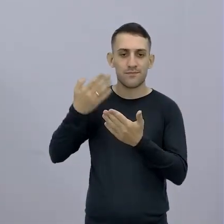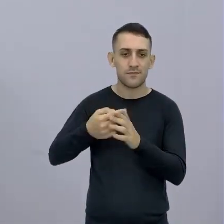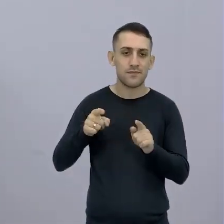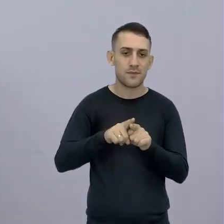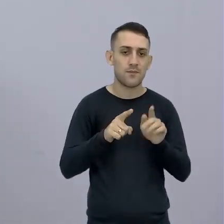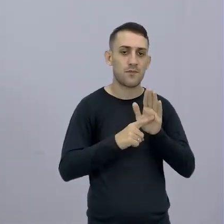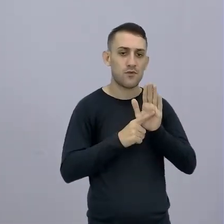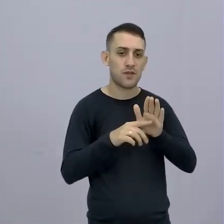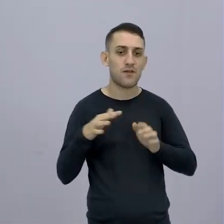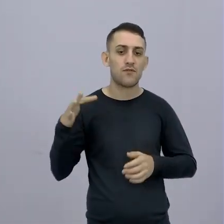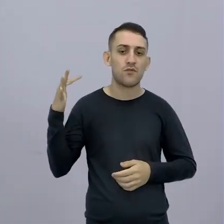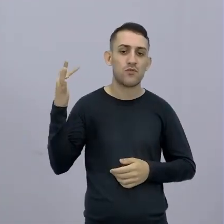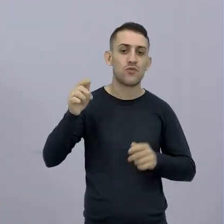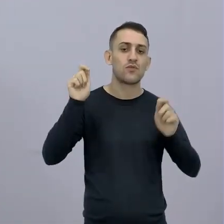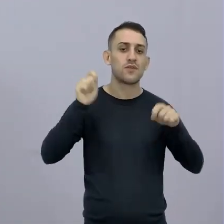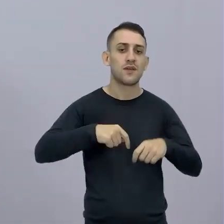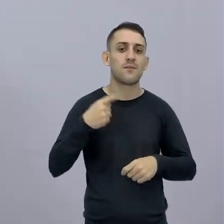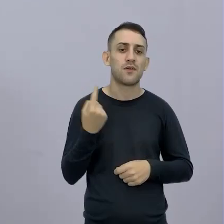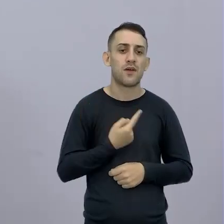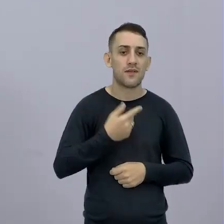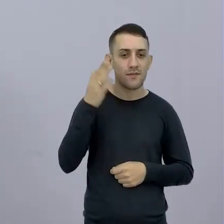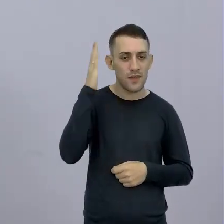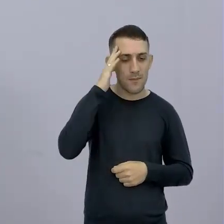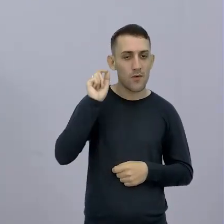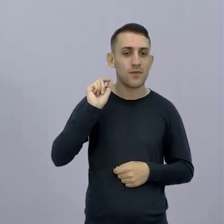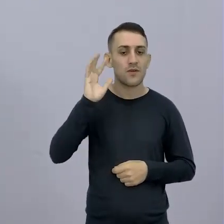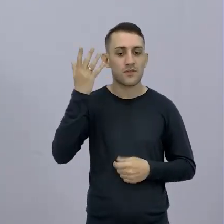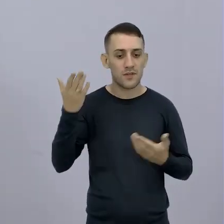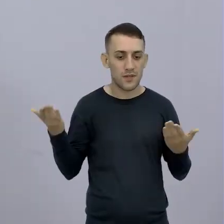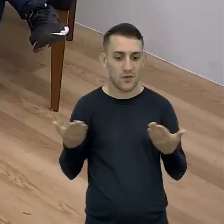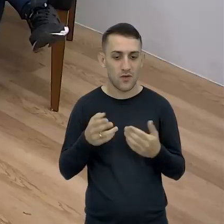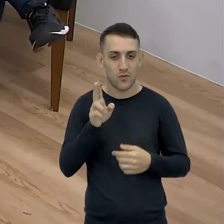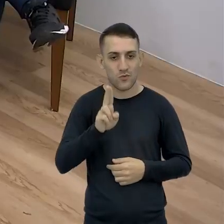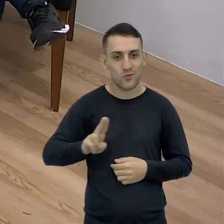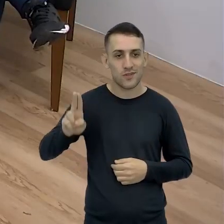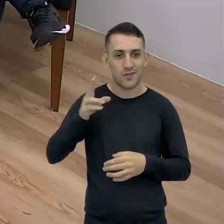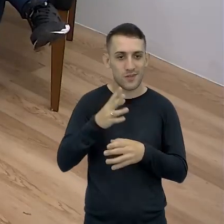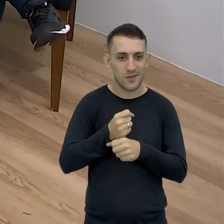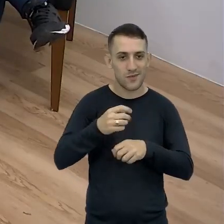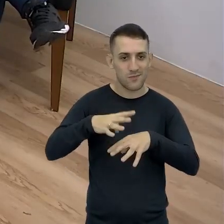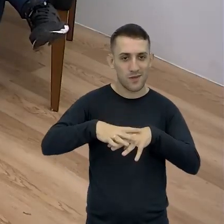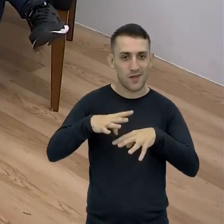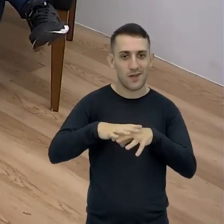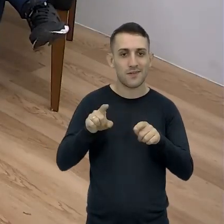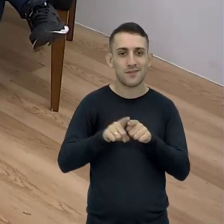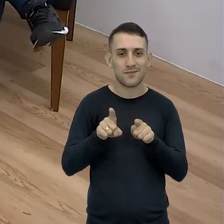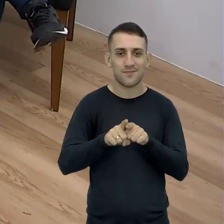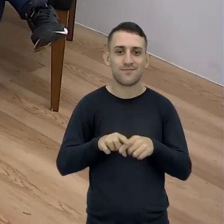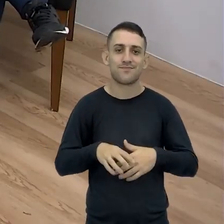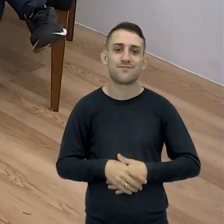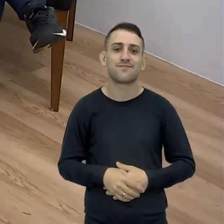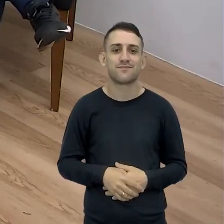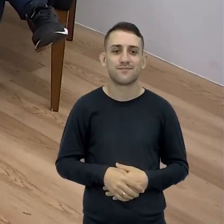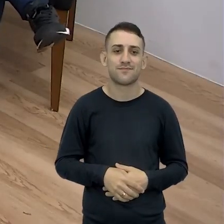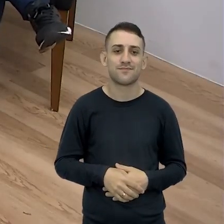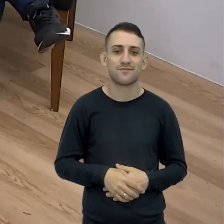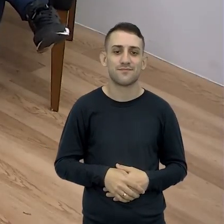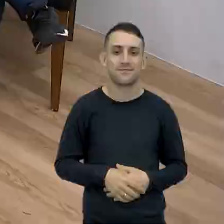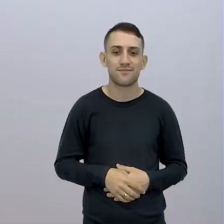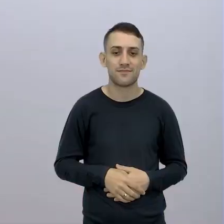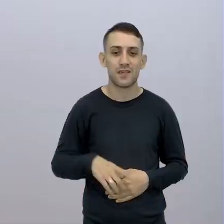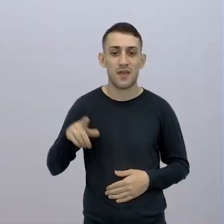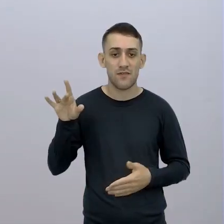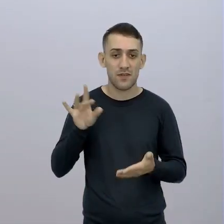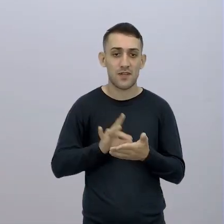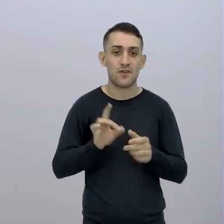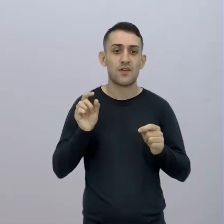quis mostrar Que para o futuro Dá para prever Sabendo o que está acontecendo agora Usando cálculos matemáticos E o Excel também Então na verdade Isso aí foi realmente